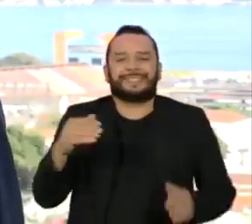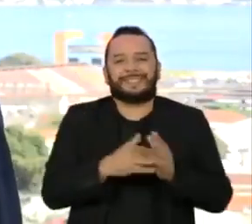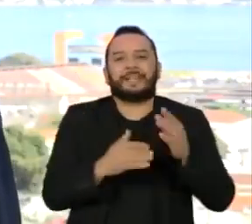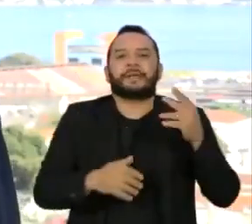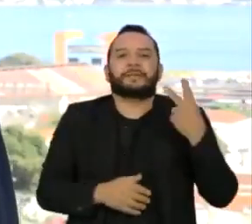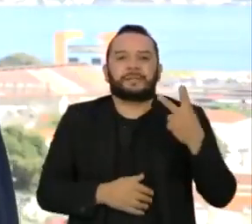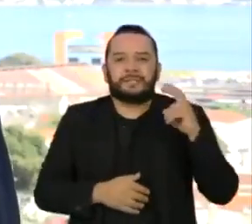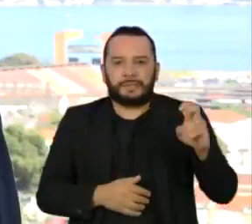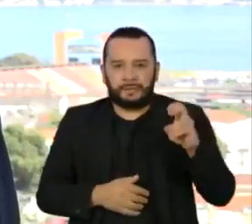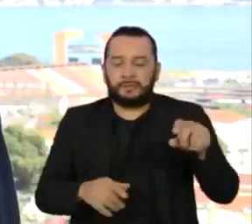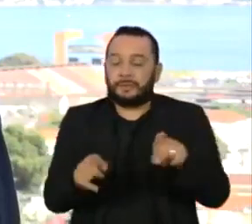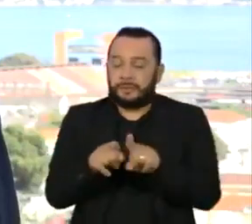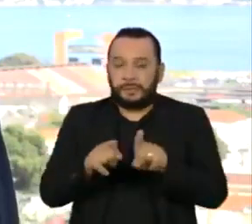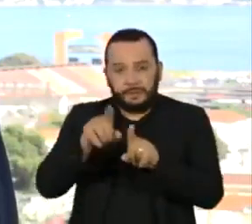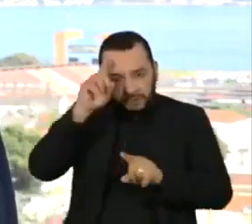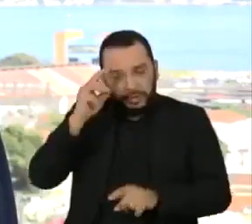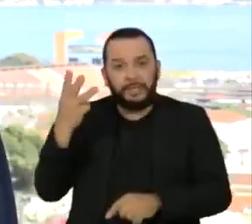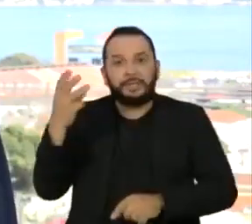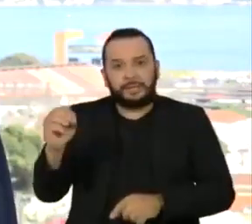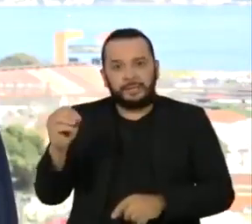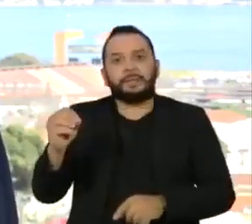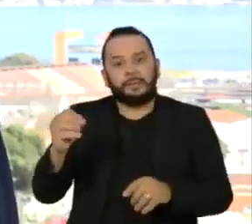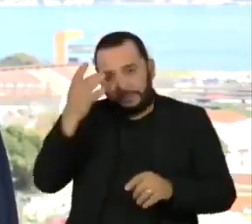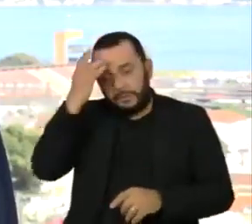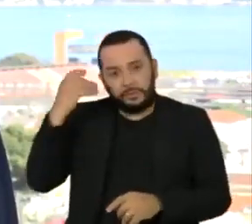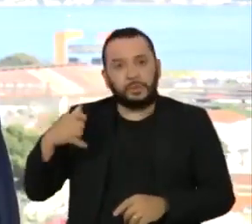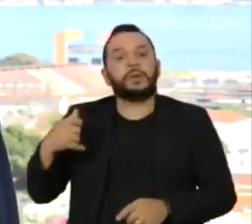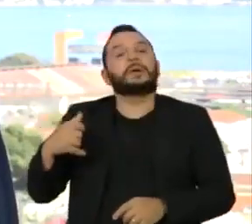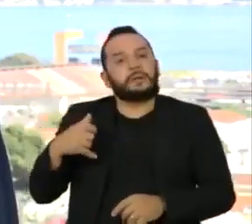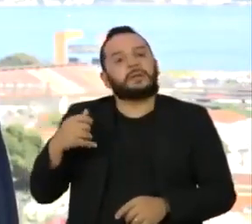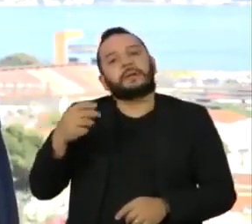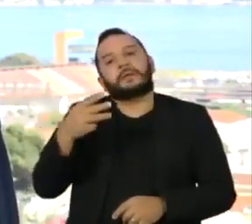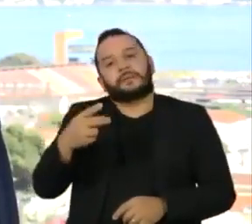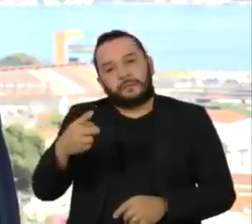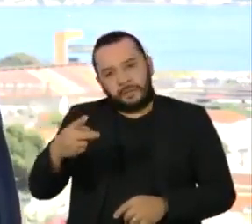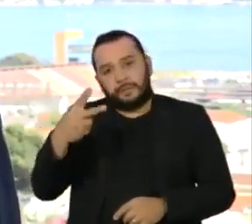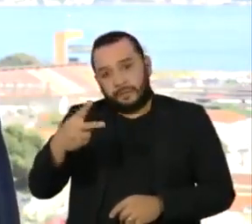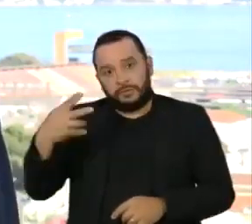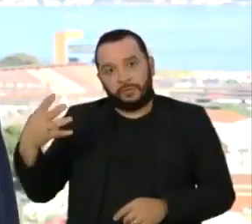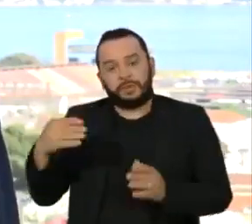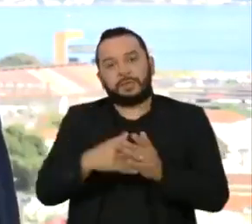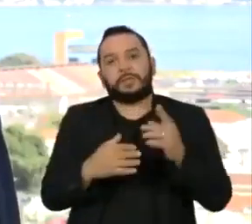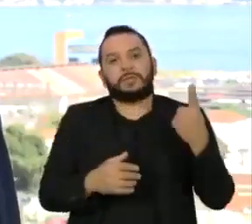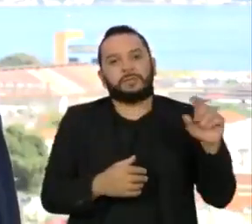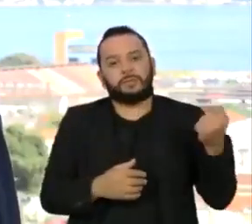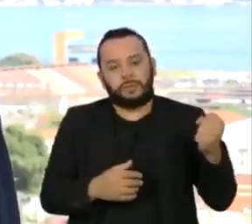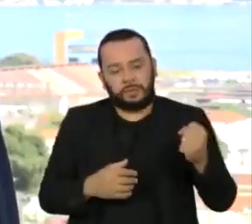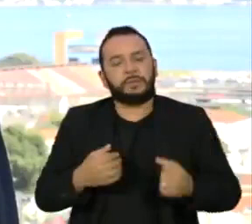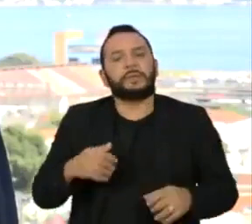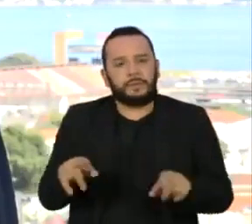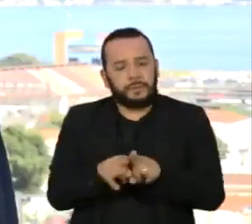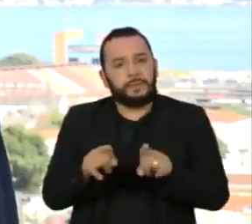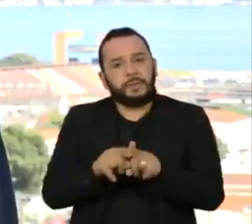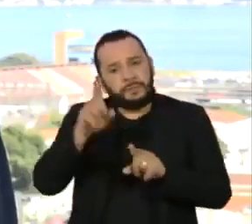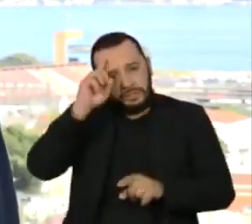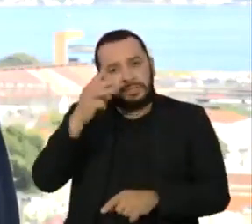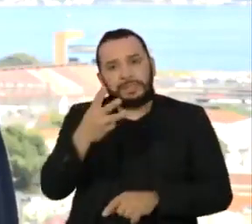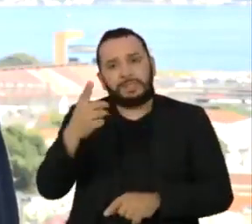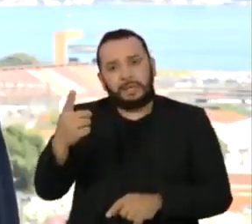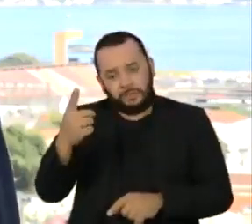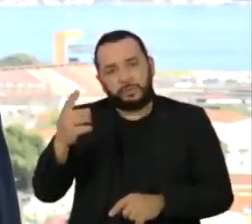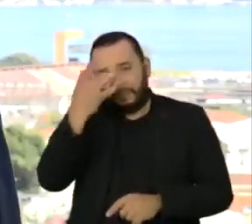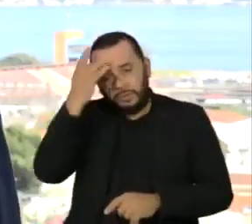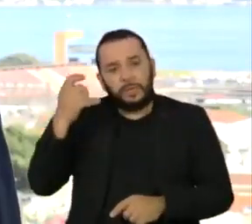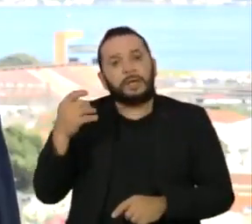anos, no dia 30 moradores entre 24 e 18 anos e no dia 31 maiores de 18 anos já cadastrados.